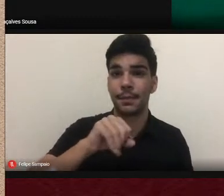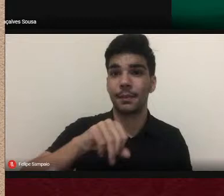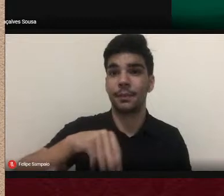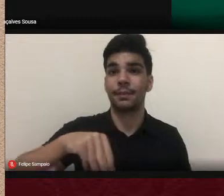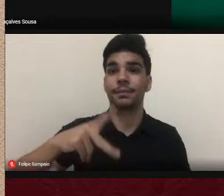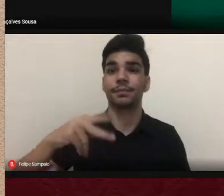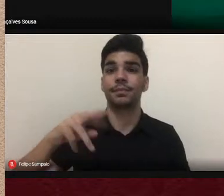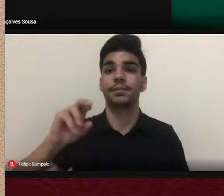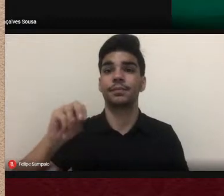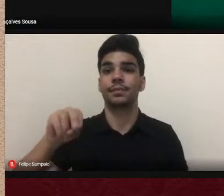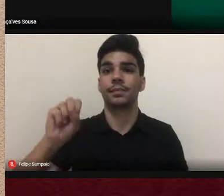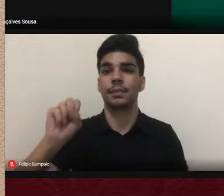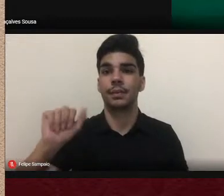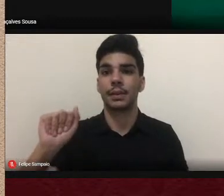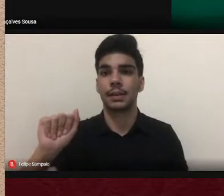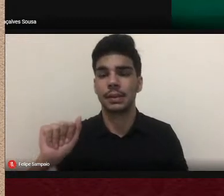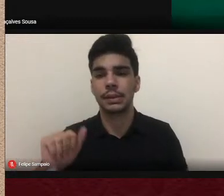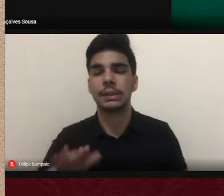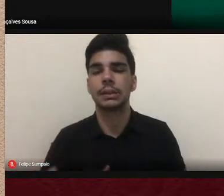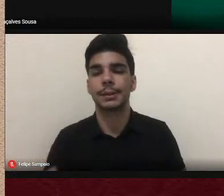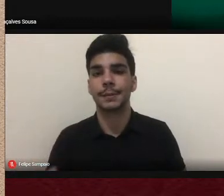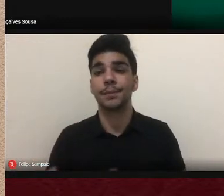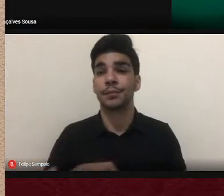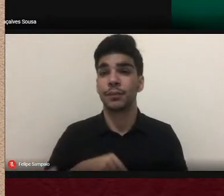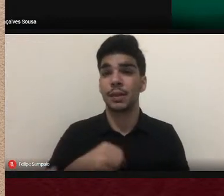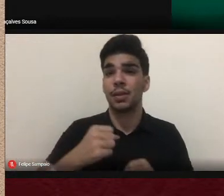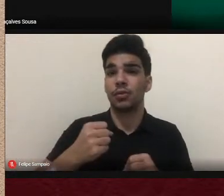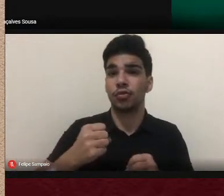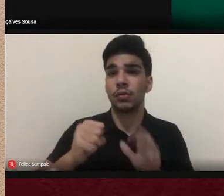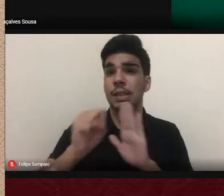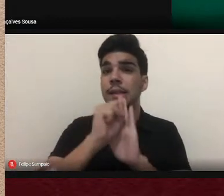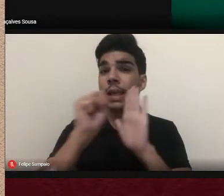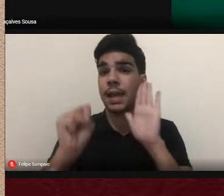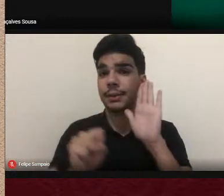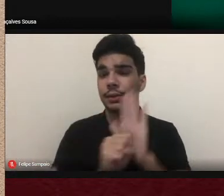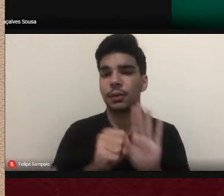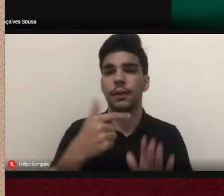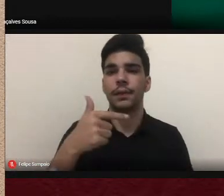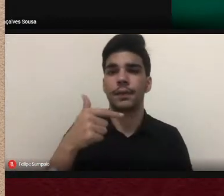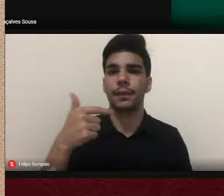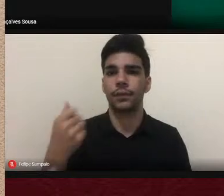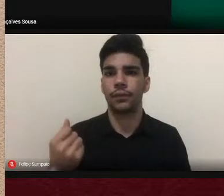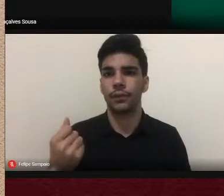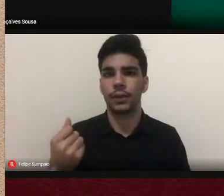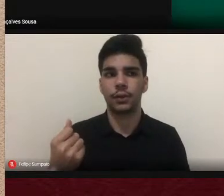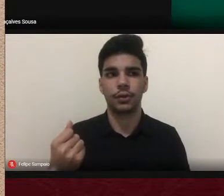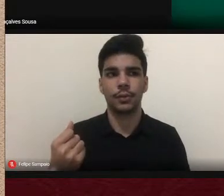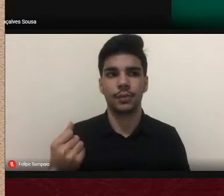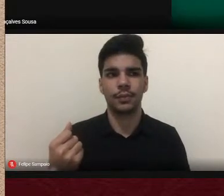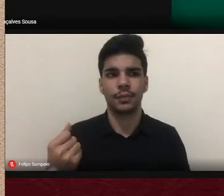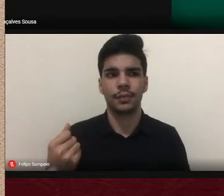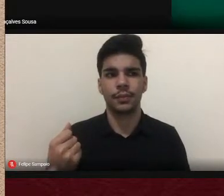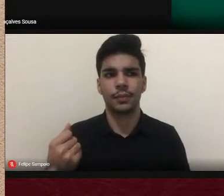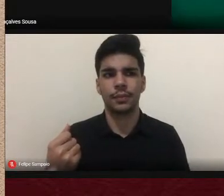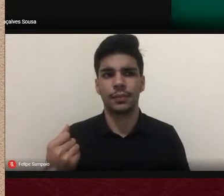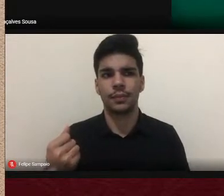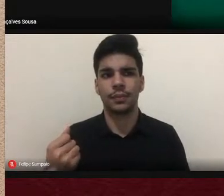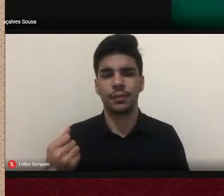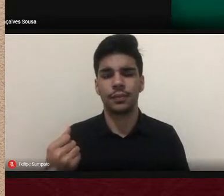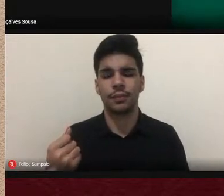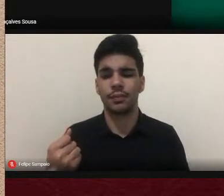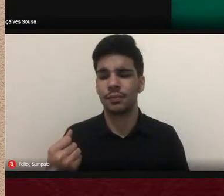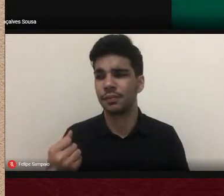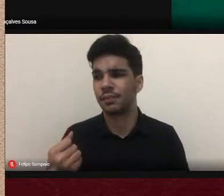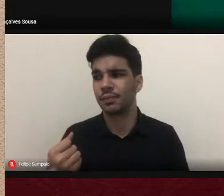notadamente do século XX pensou as construções de gênero como é percebida através da imprensa no século XX